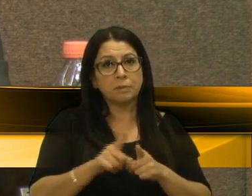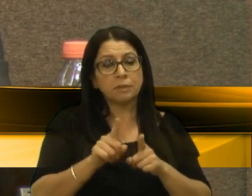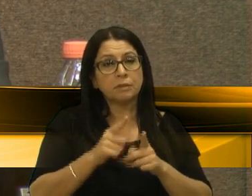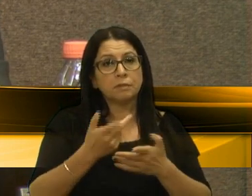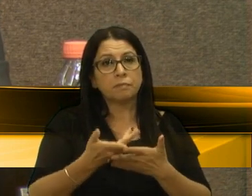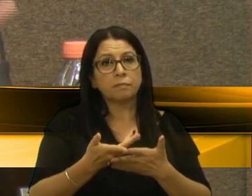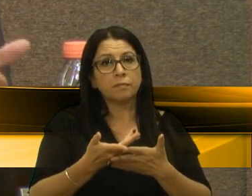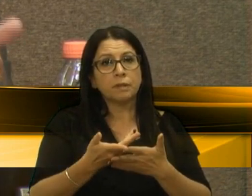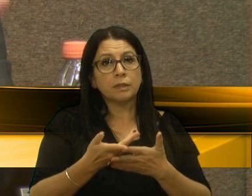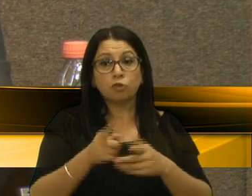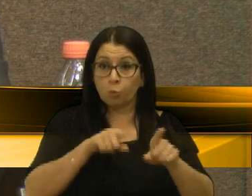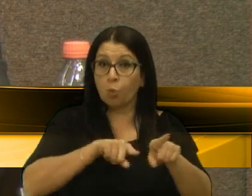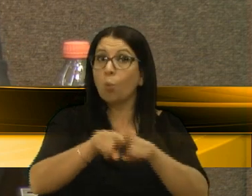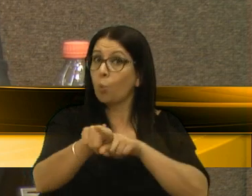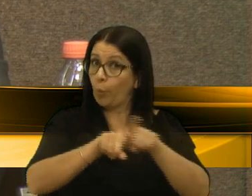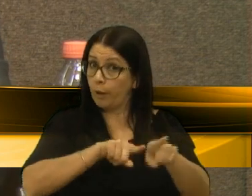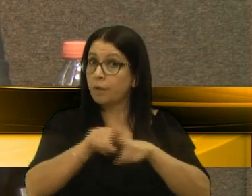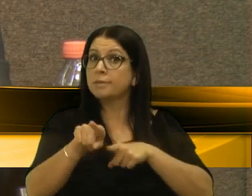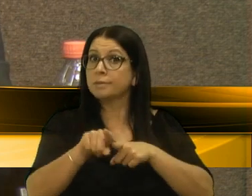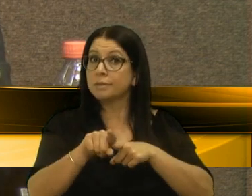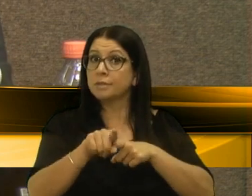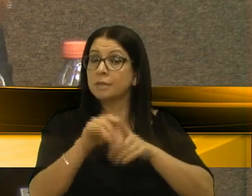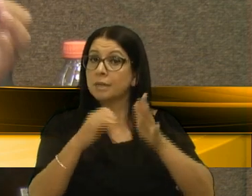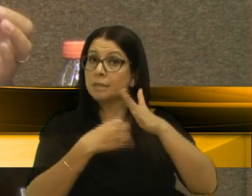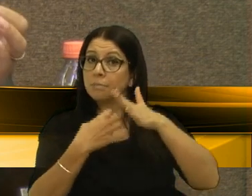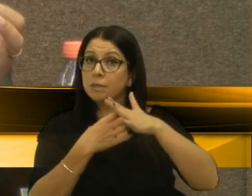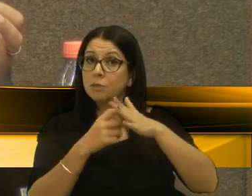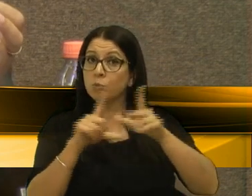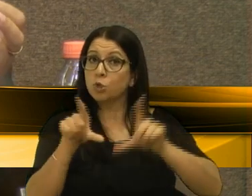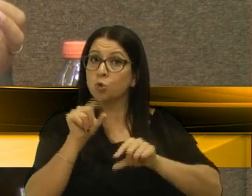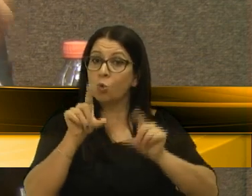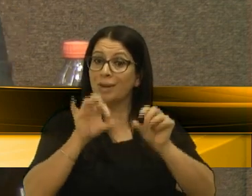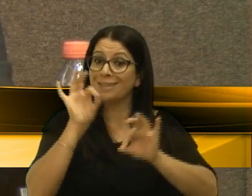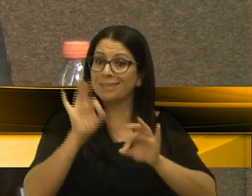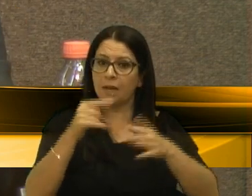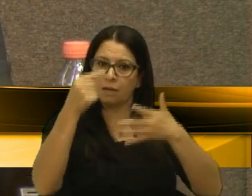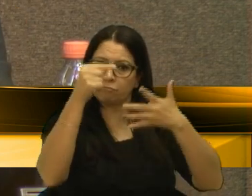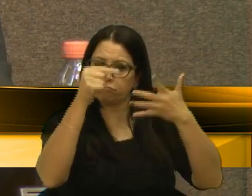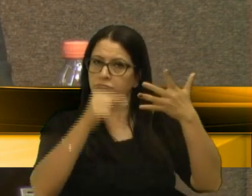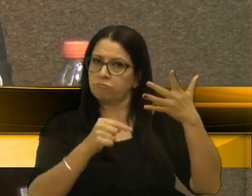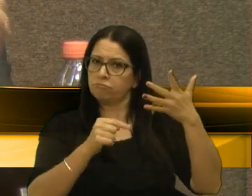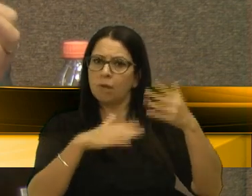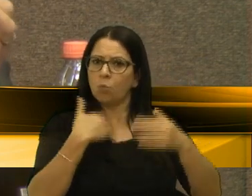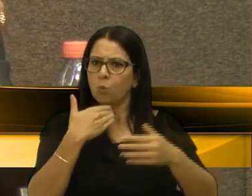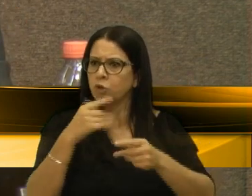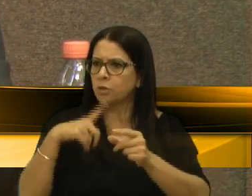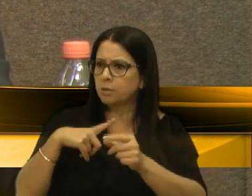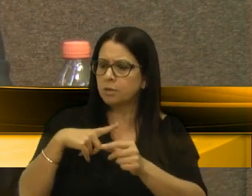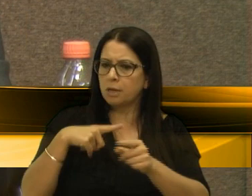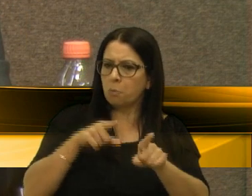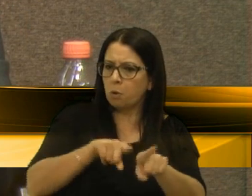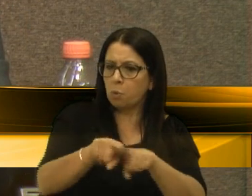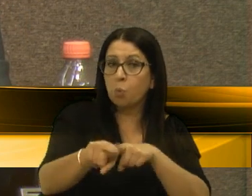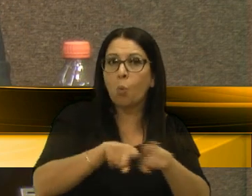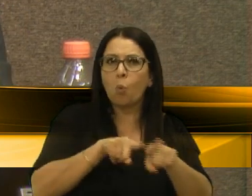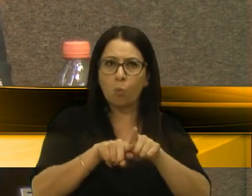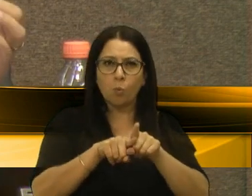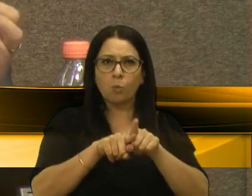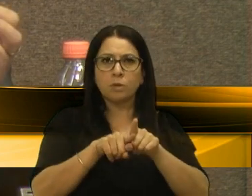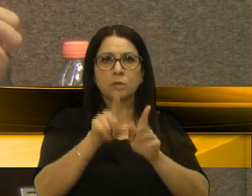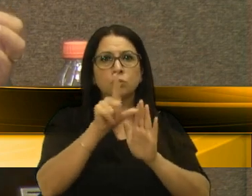haver concorrência no serviço público, mas com critérios. Não adianta haver uma concorrência aonde se